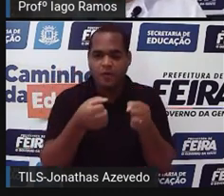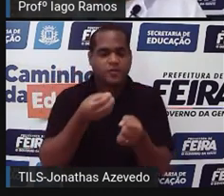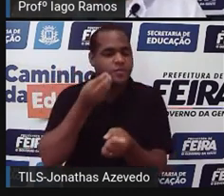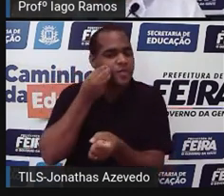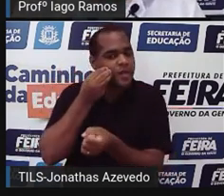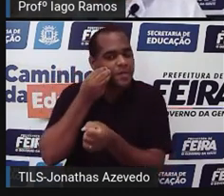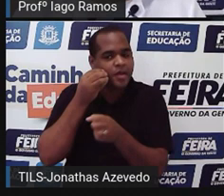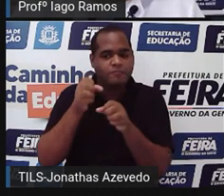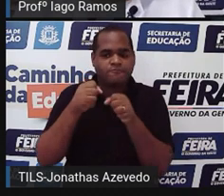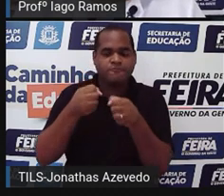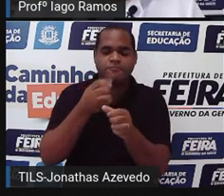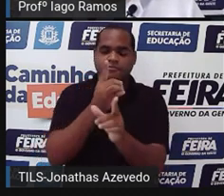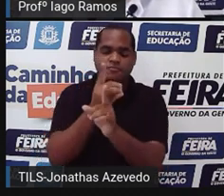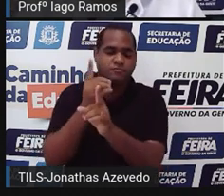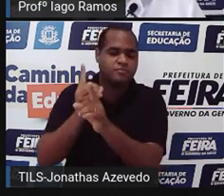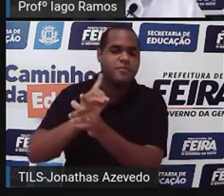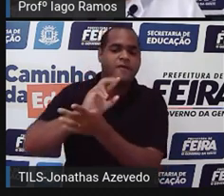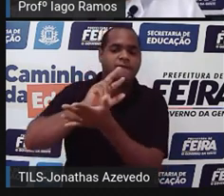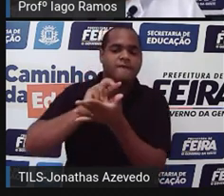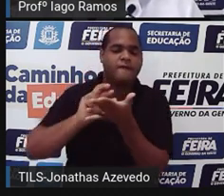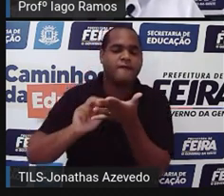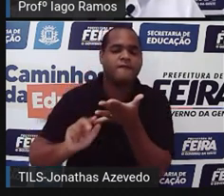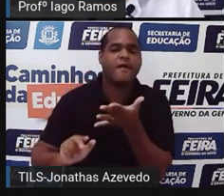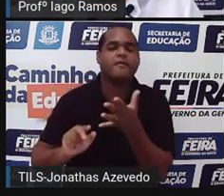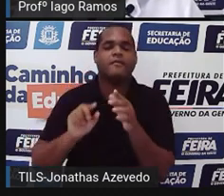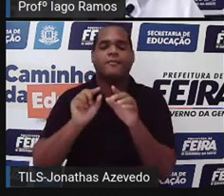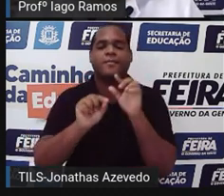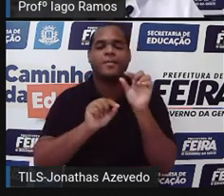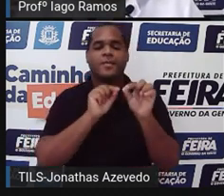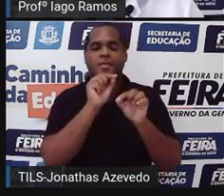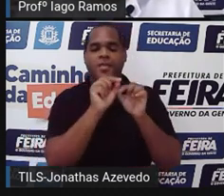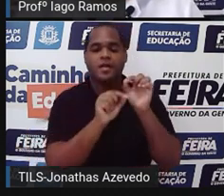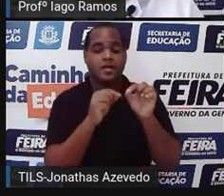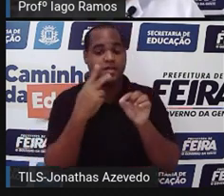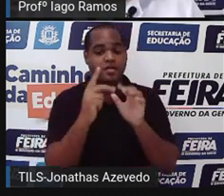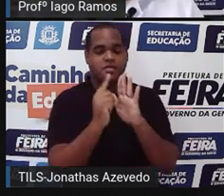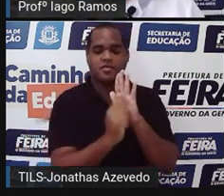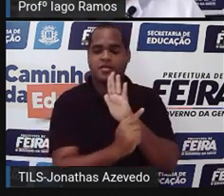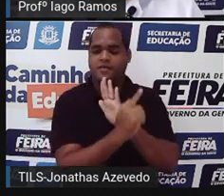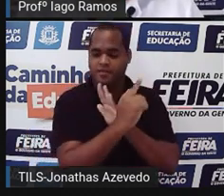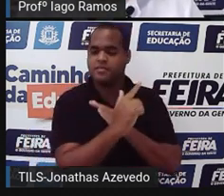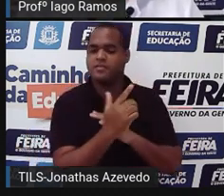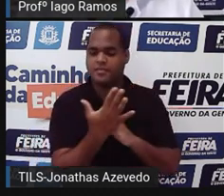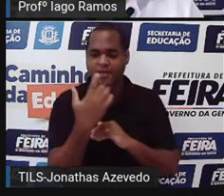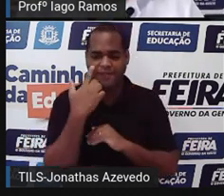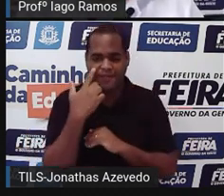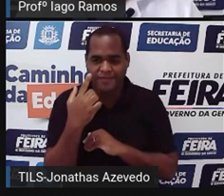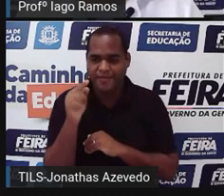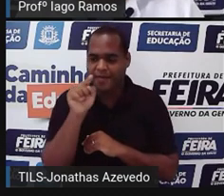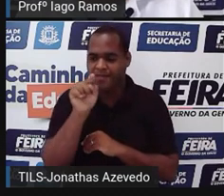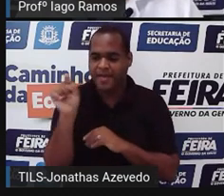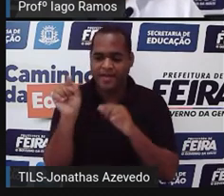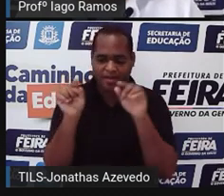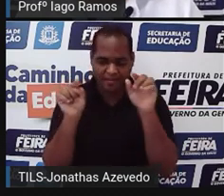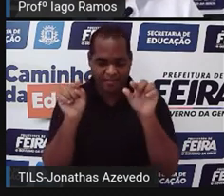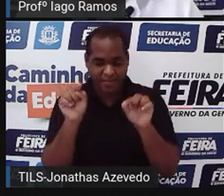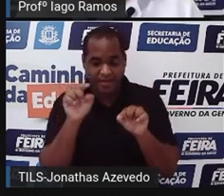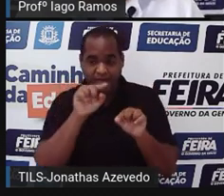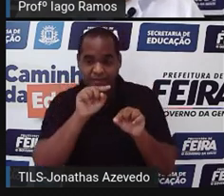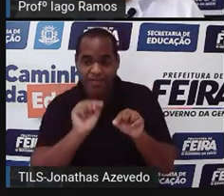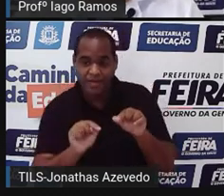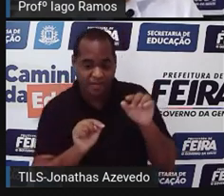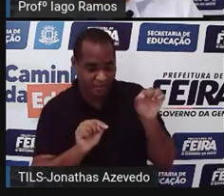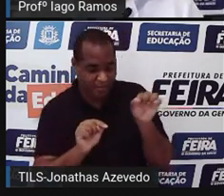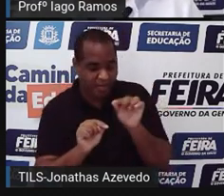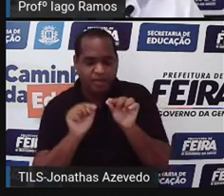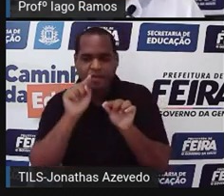eram os elementos do gráfico. Como está ali, aquelas setinhas indicando, né? Tem